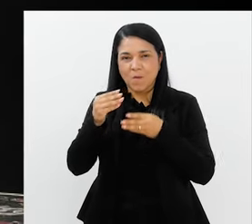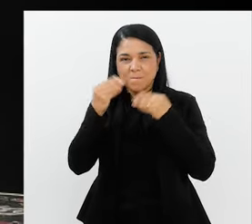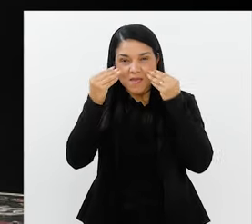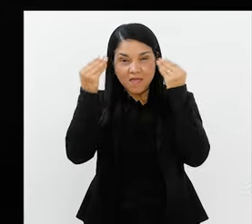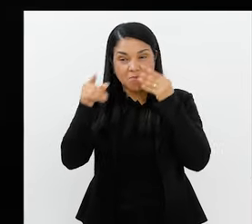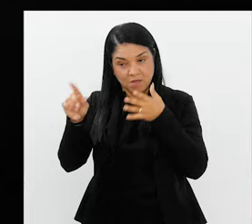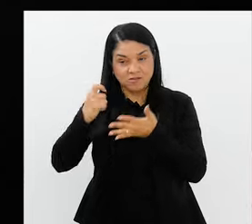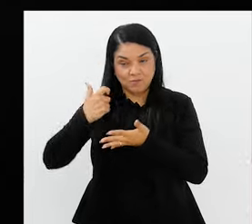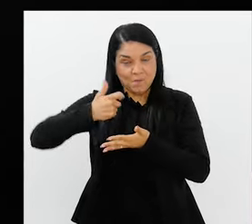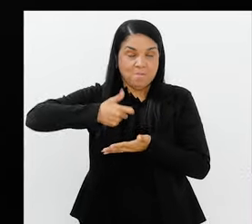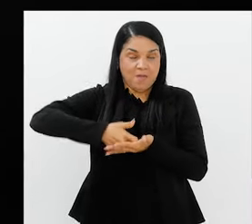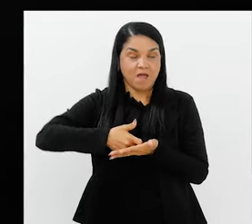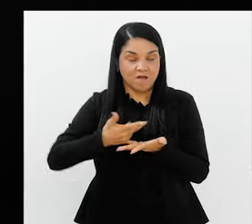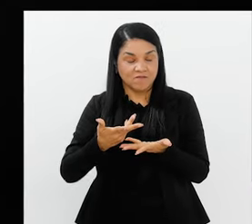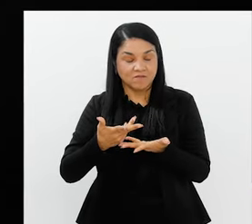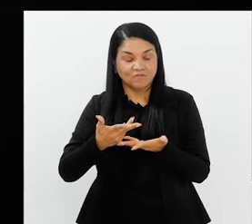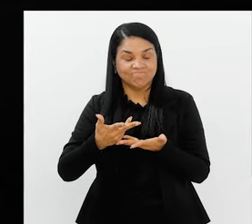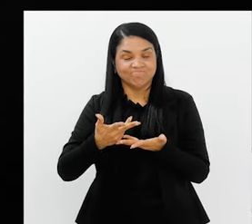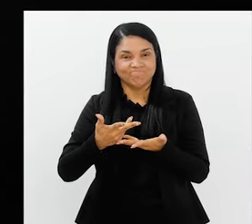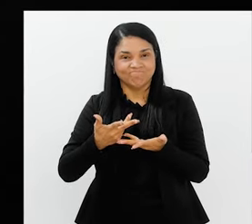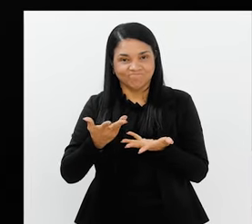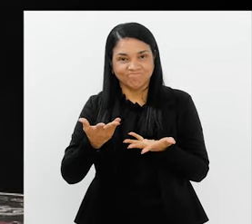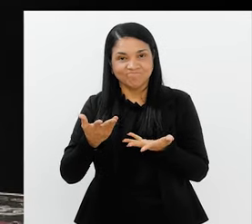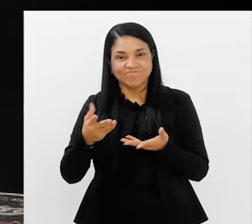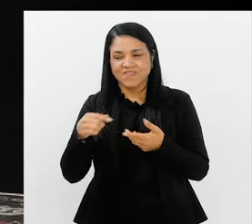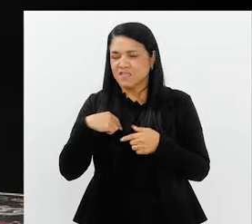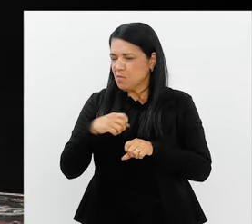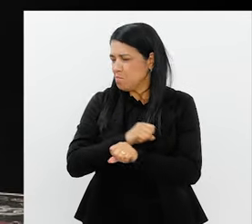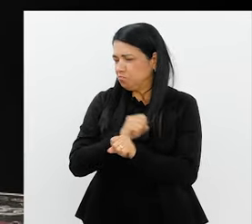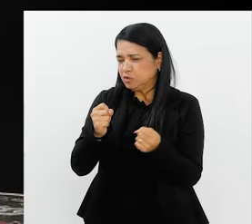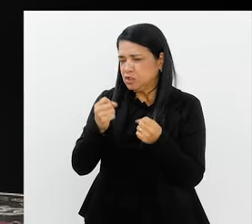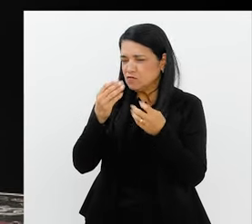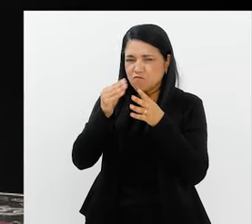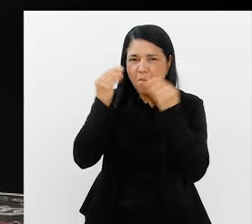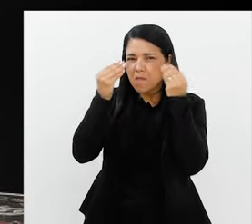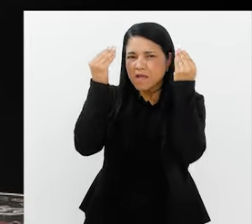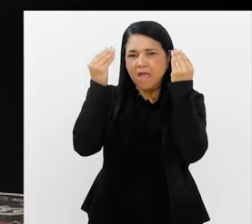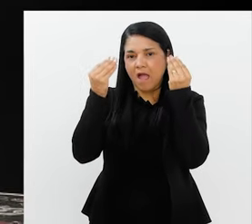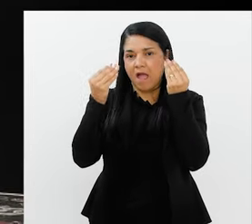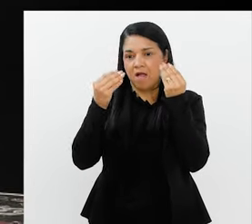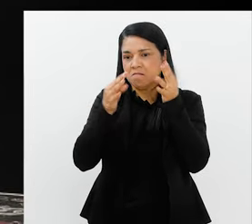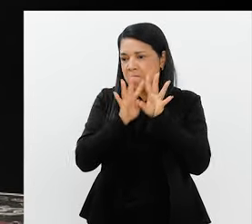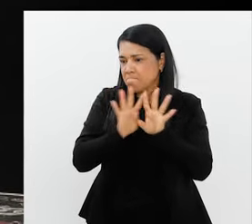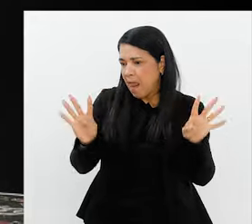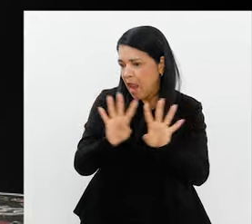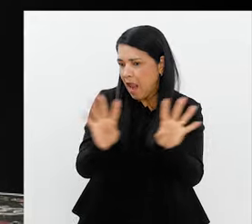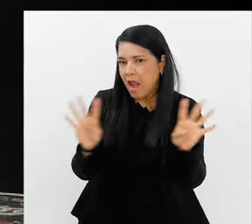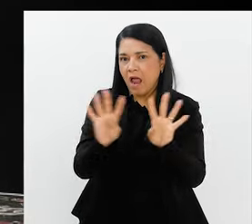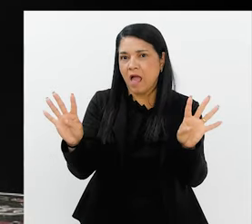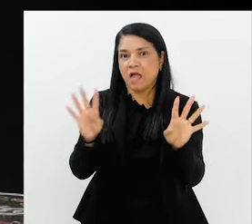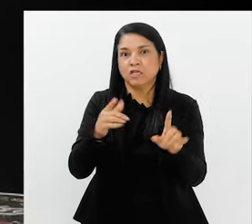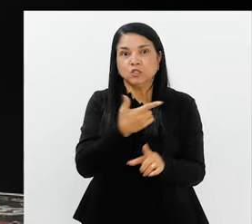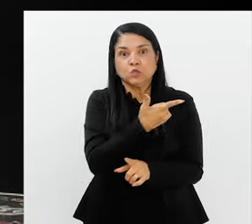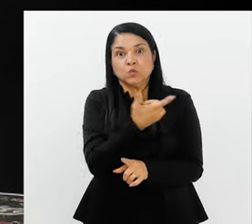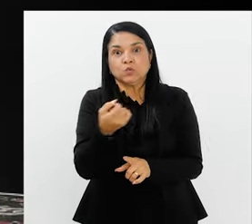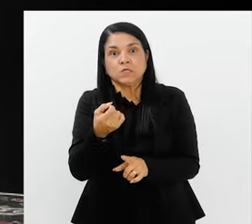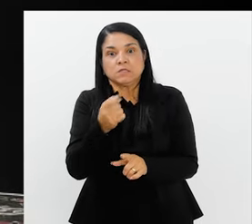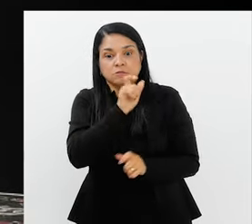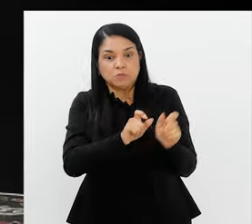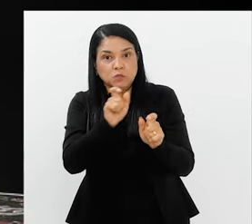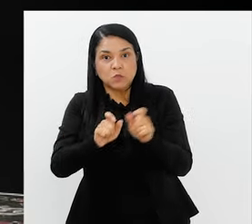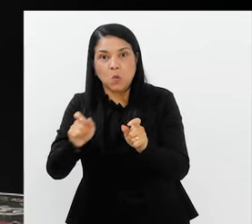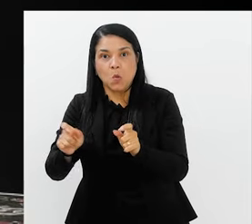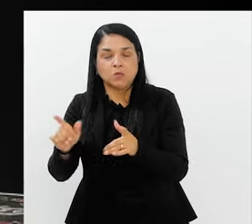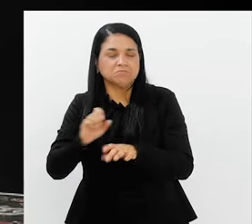pagam, né, que são eles que pagam, em colocar maquiagem. E diziam, não, é impossível maquiar uma ala toda, eu já fiz aulas de 200